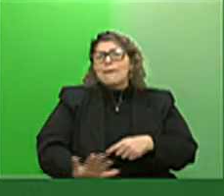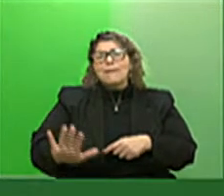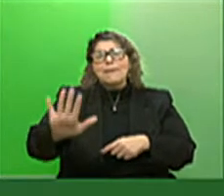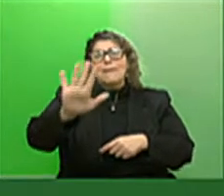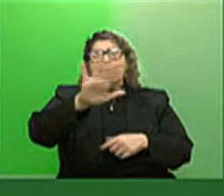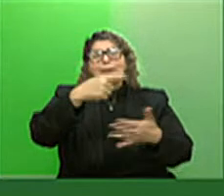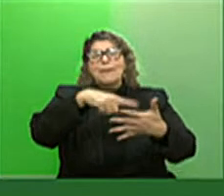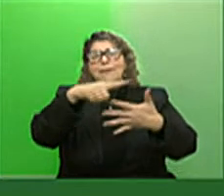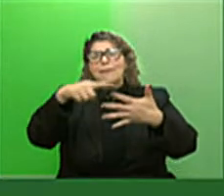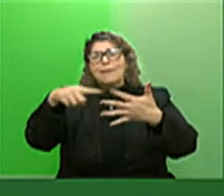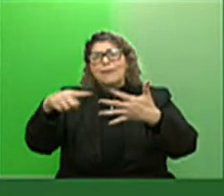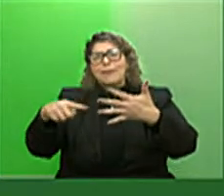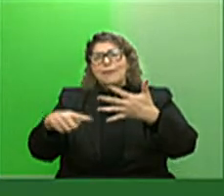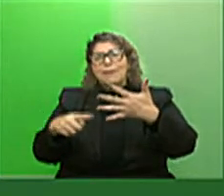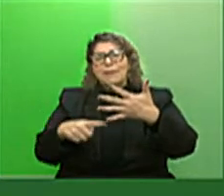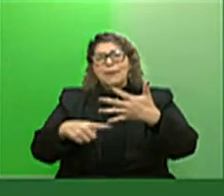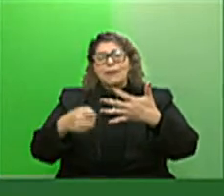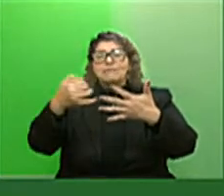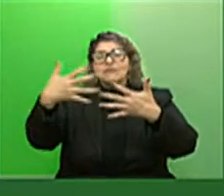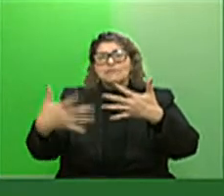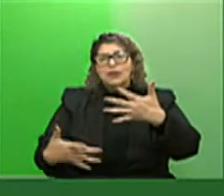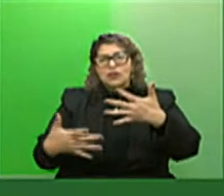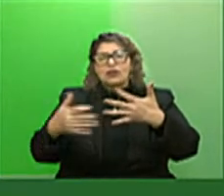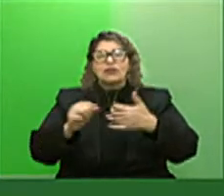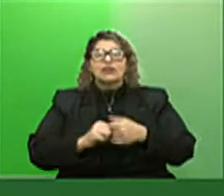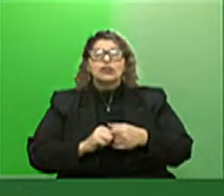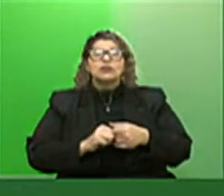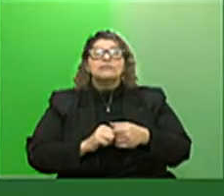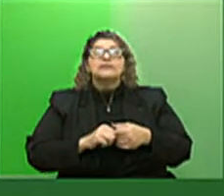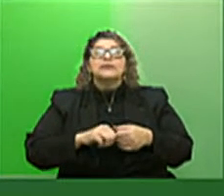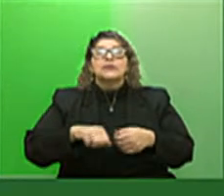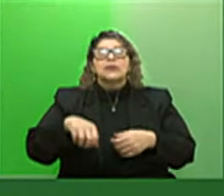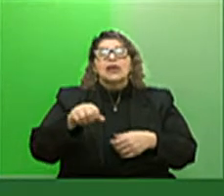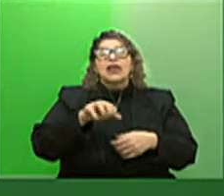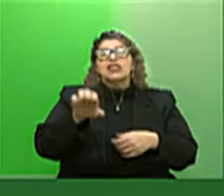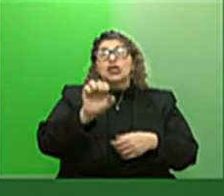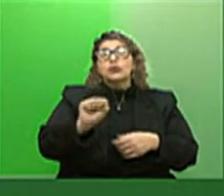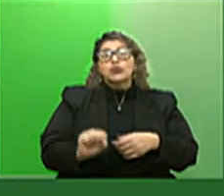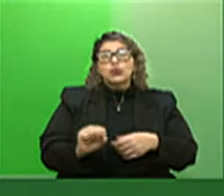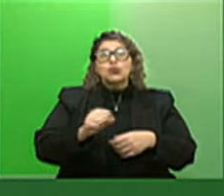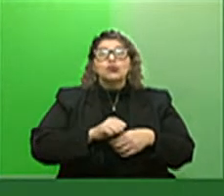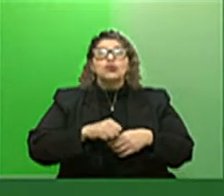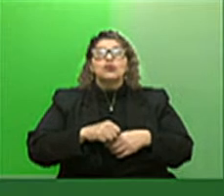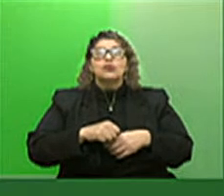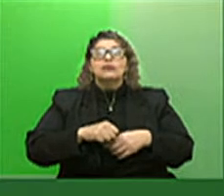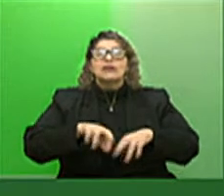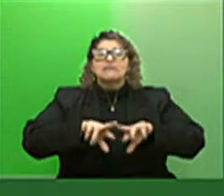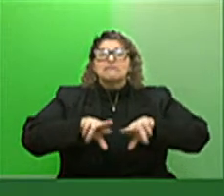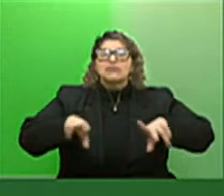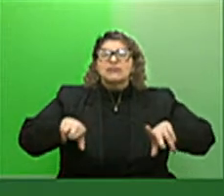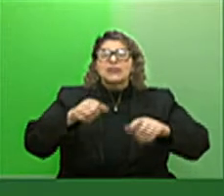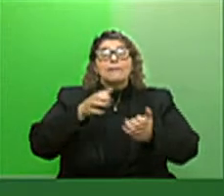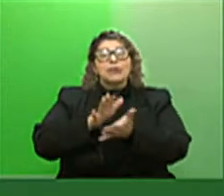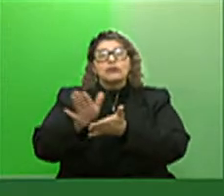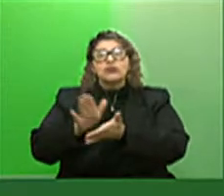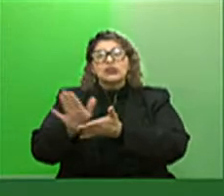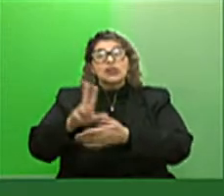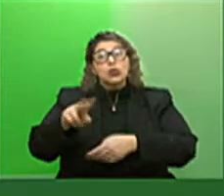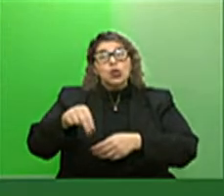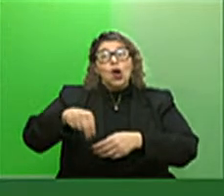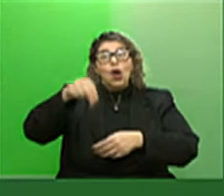região da campanha e fronteira oeste região noroeste e missões e a região central além da região da